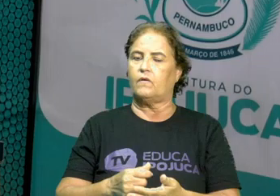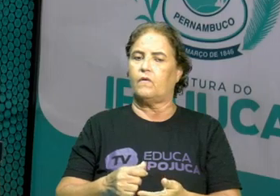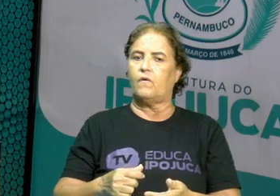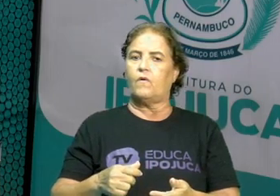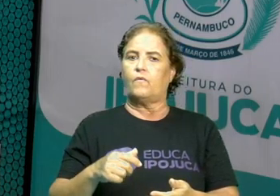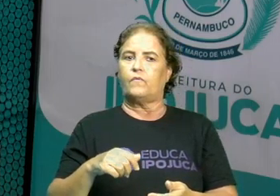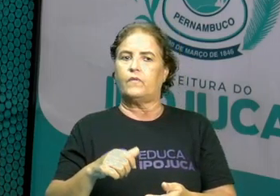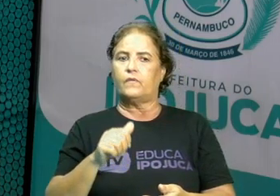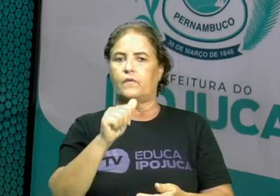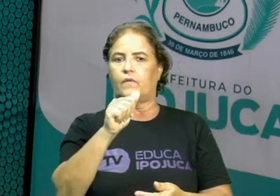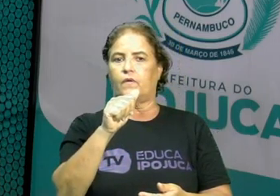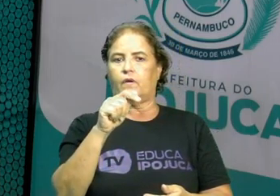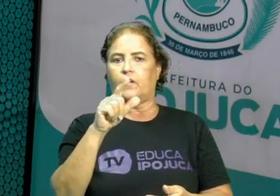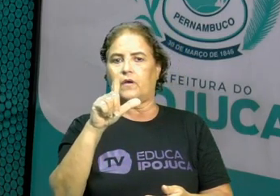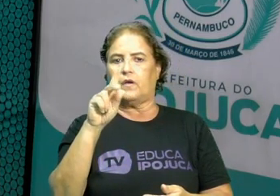alho.